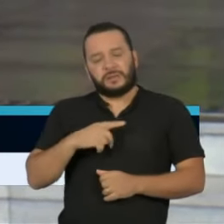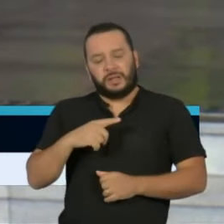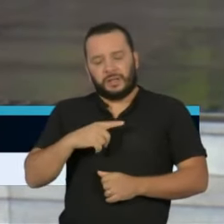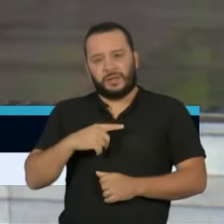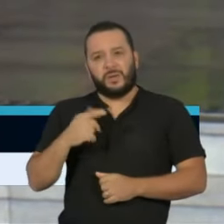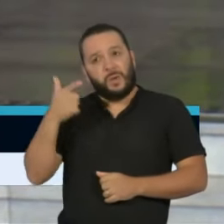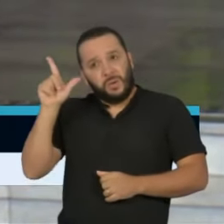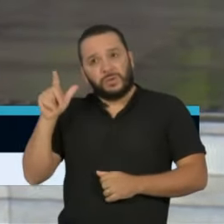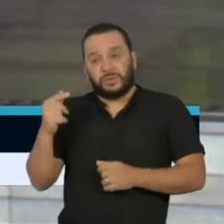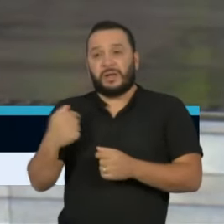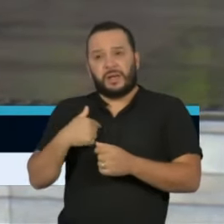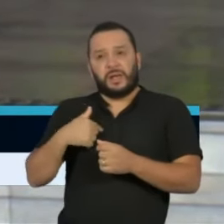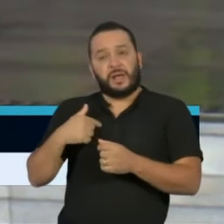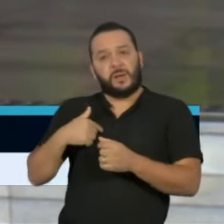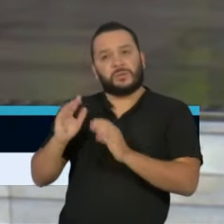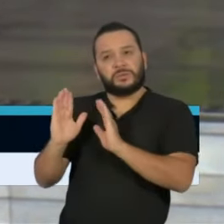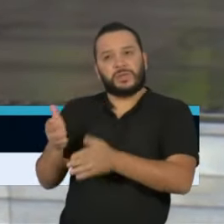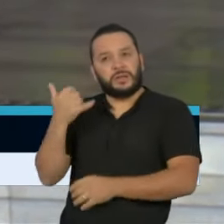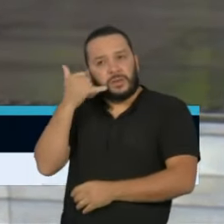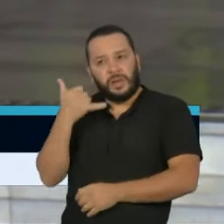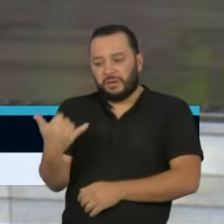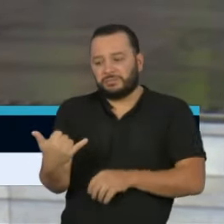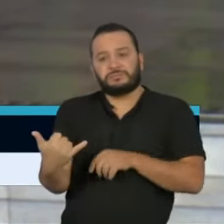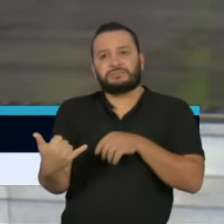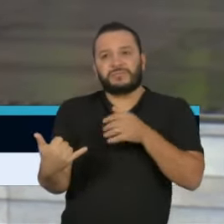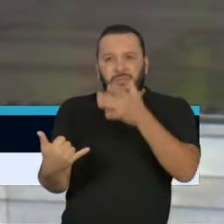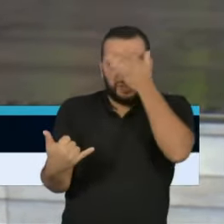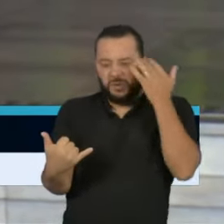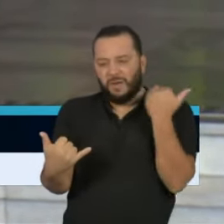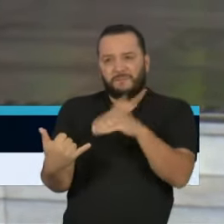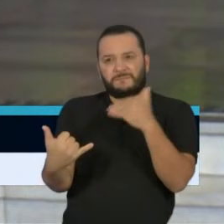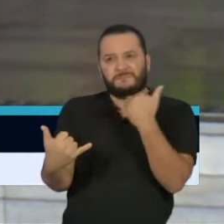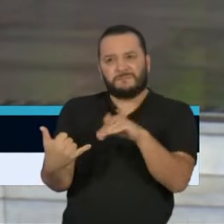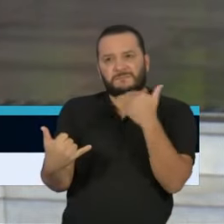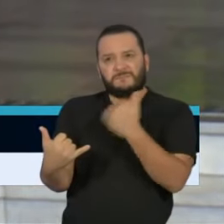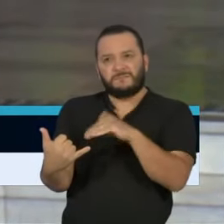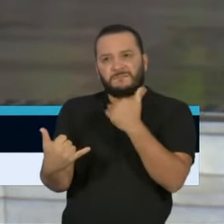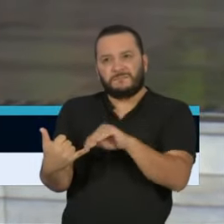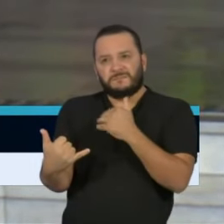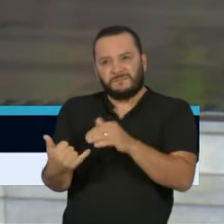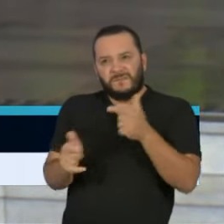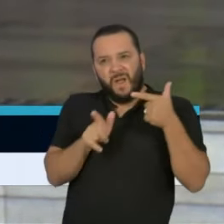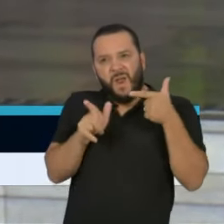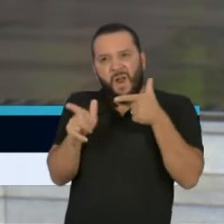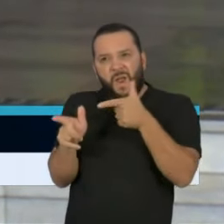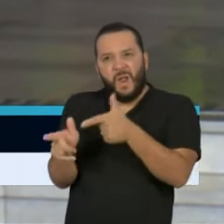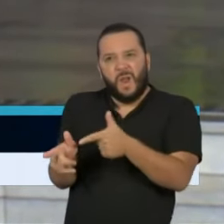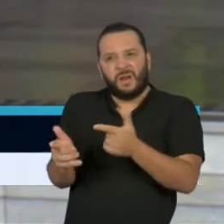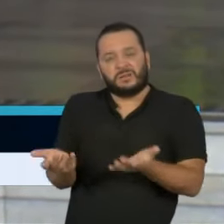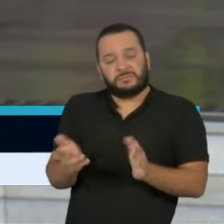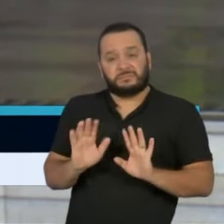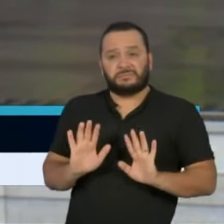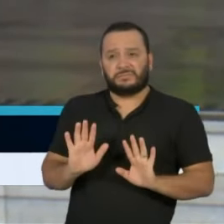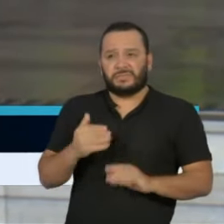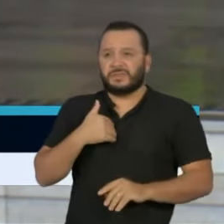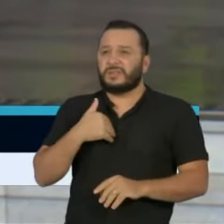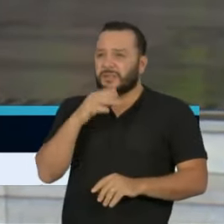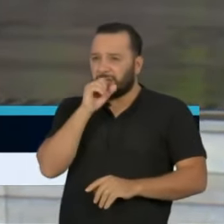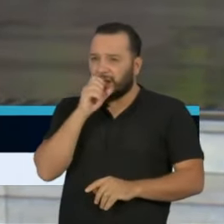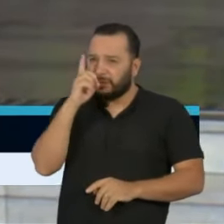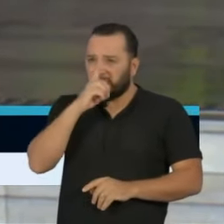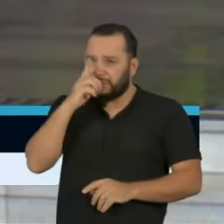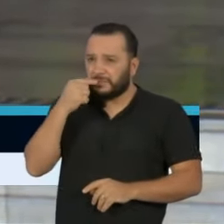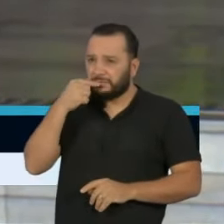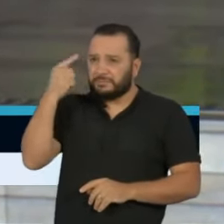deliberadamente para identificar as ameaças que são encaminhadas a ele. E neste final de semana, mais uma